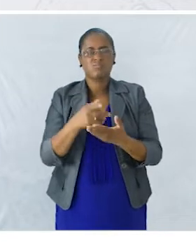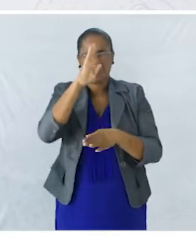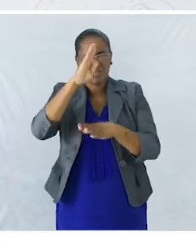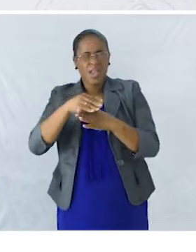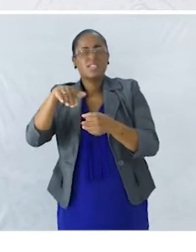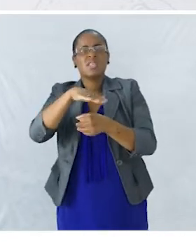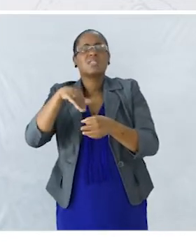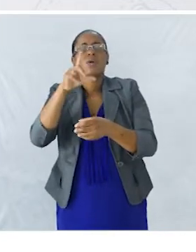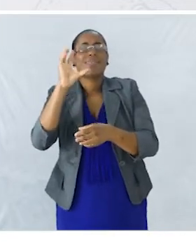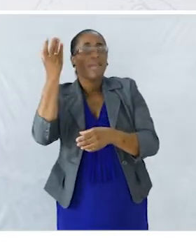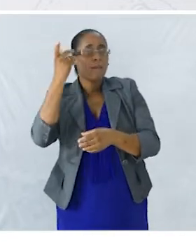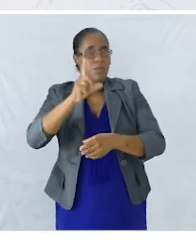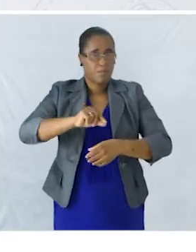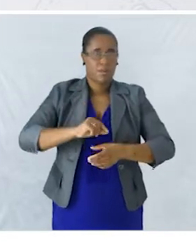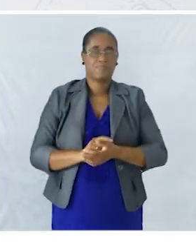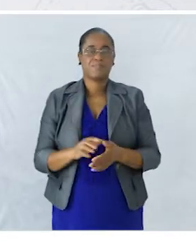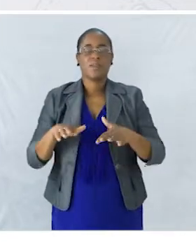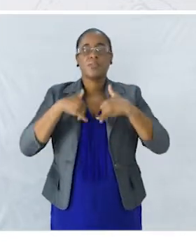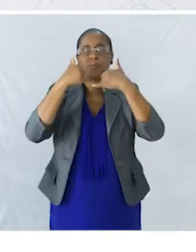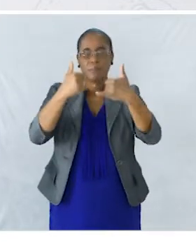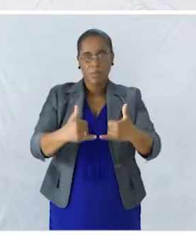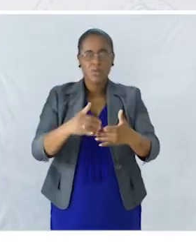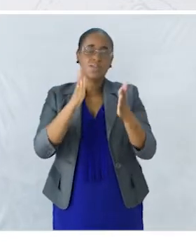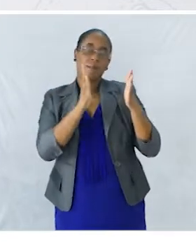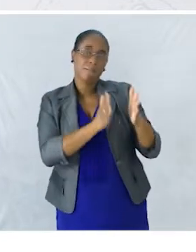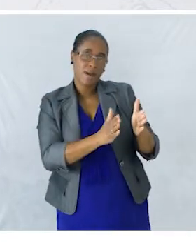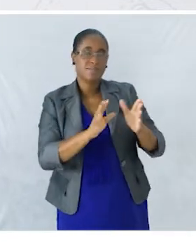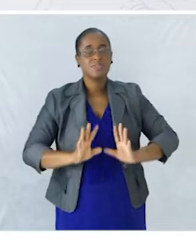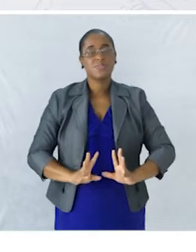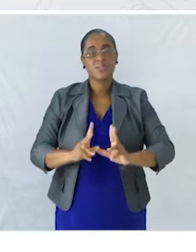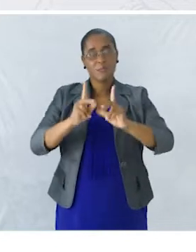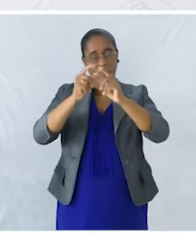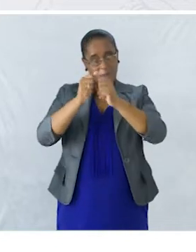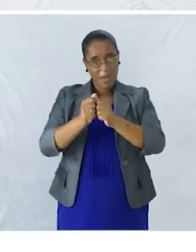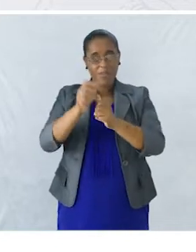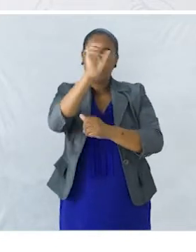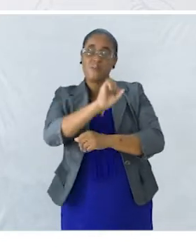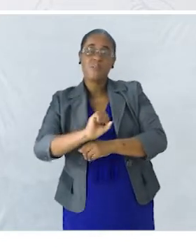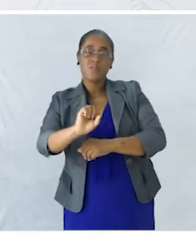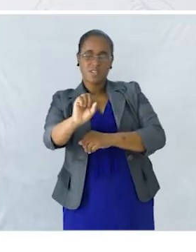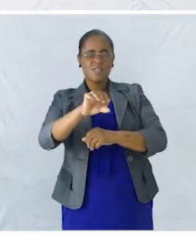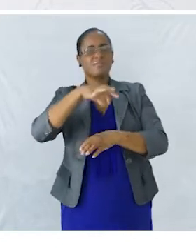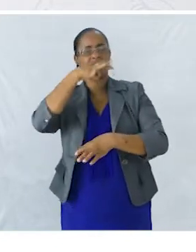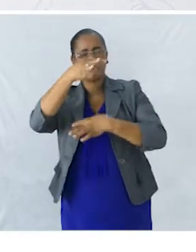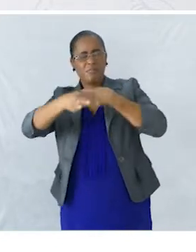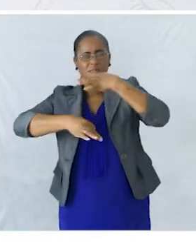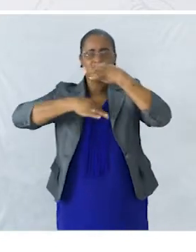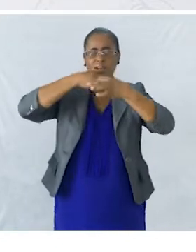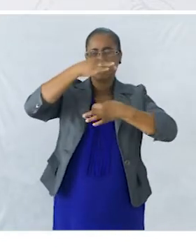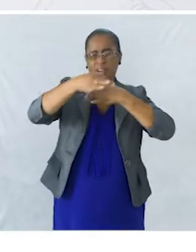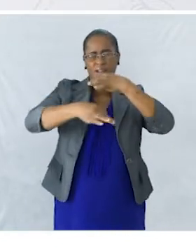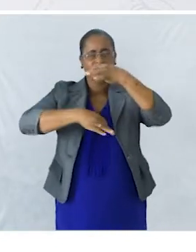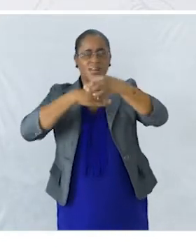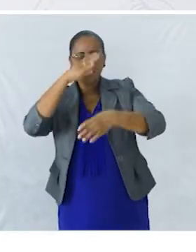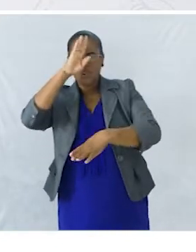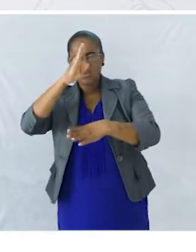tempo também Depois Na parte do desenvolvimento Vocês vão relatar Os acontecimentos